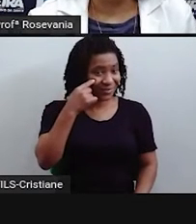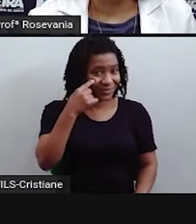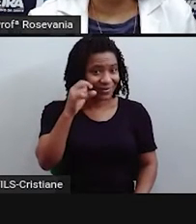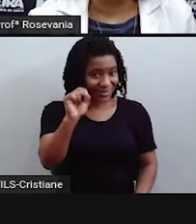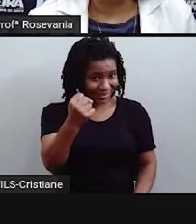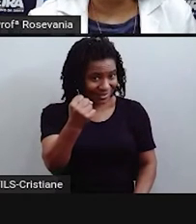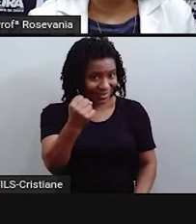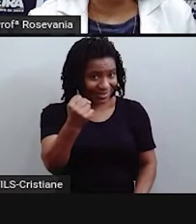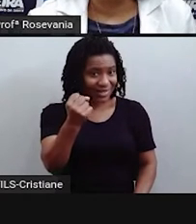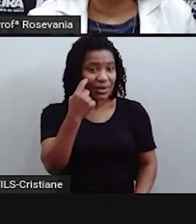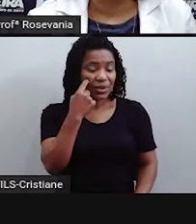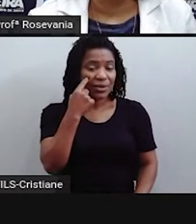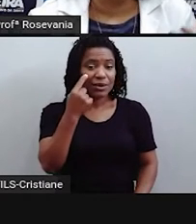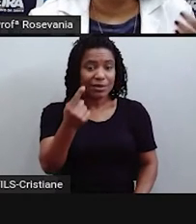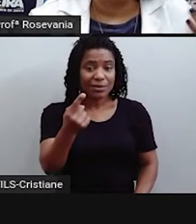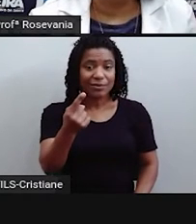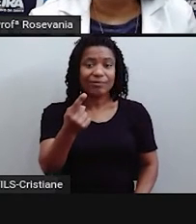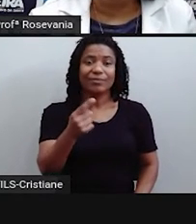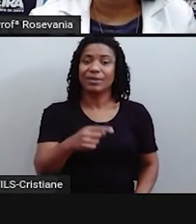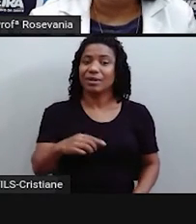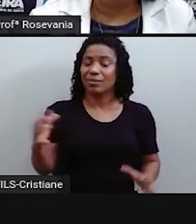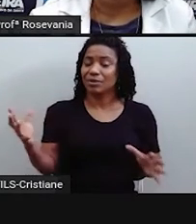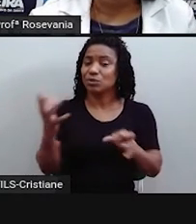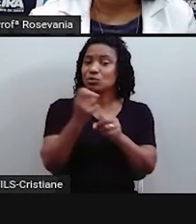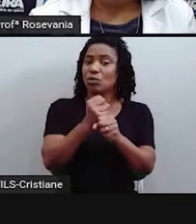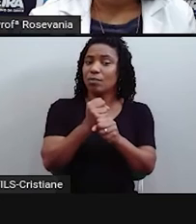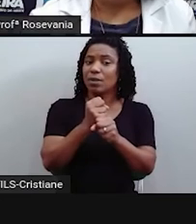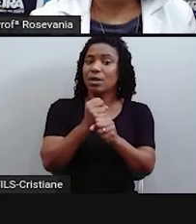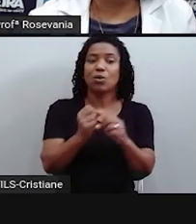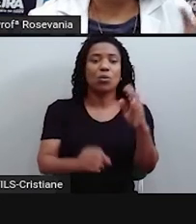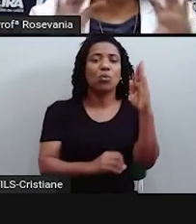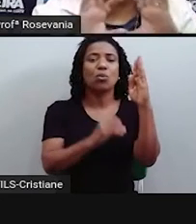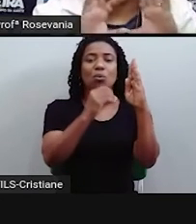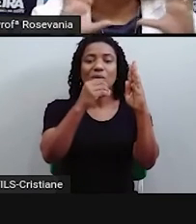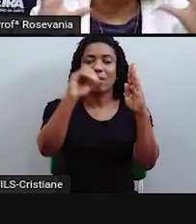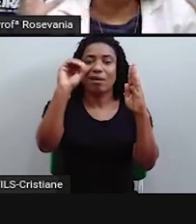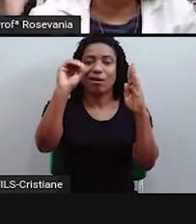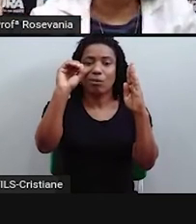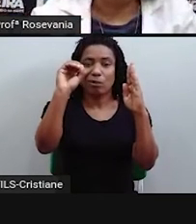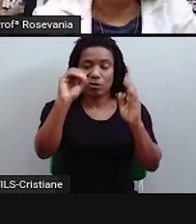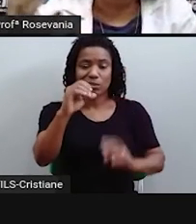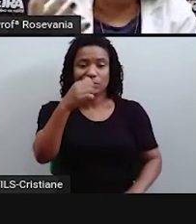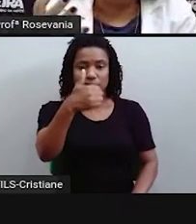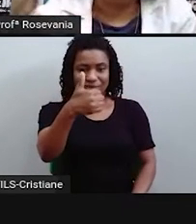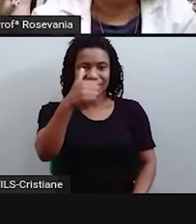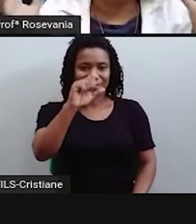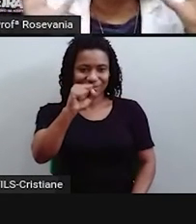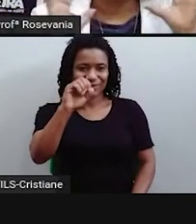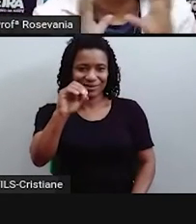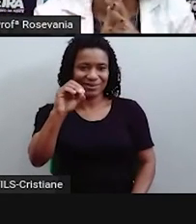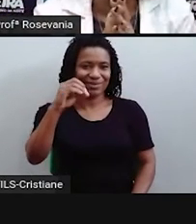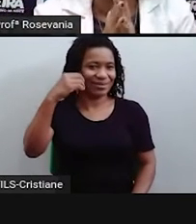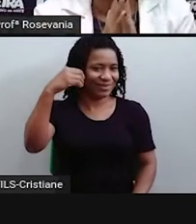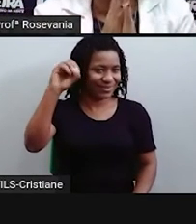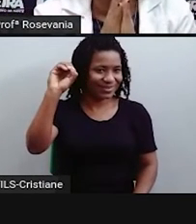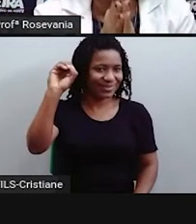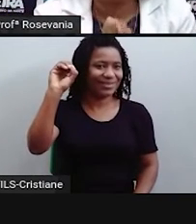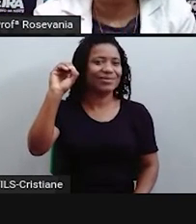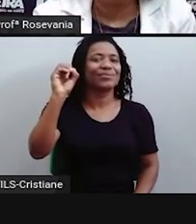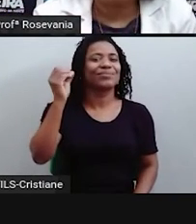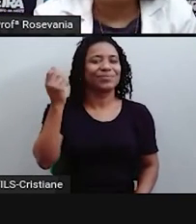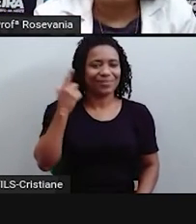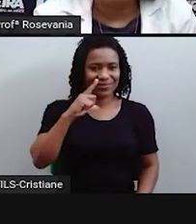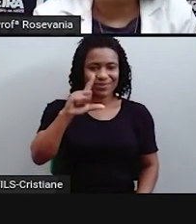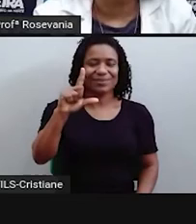na realidade, aqui agora, vou ter 180, que é para formar ali, né, aquela ideia da circunferência de